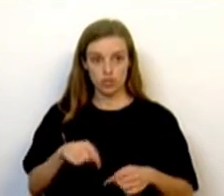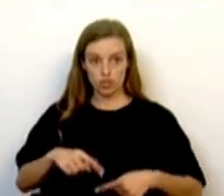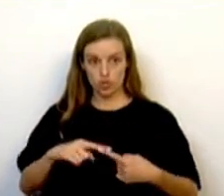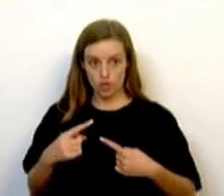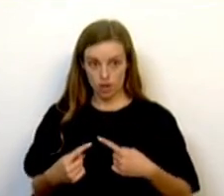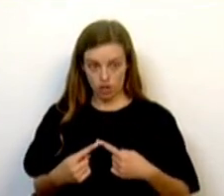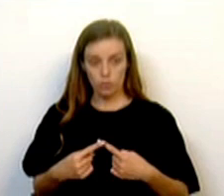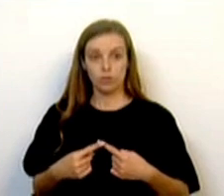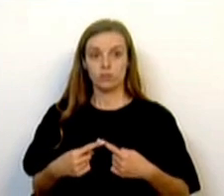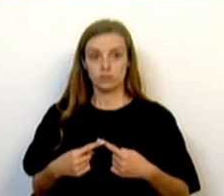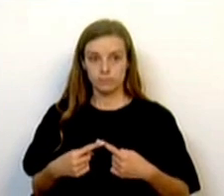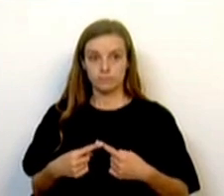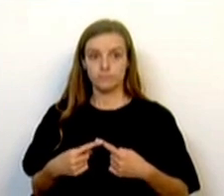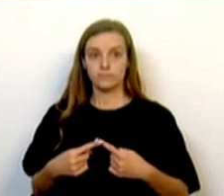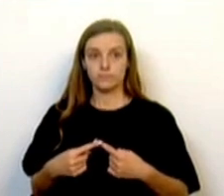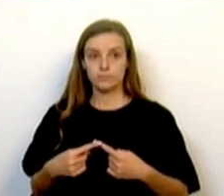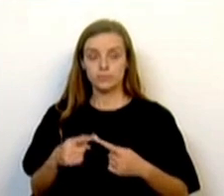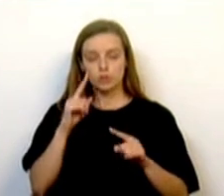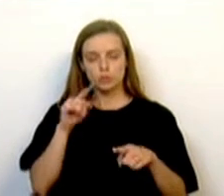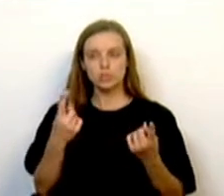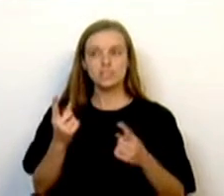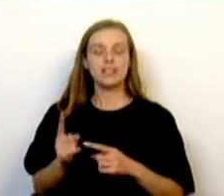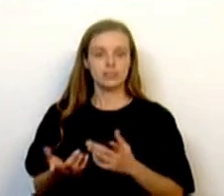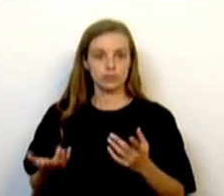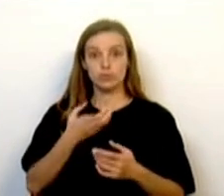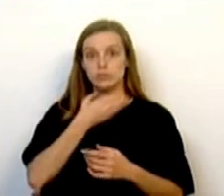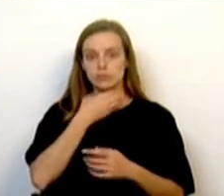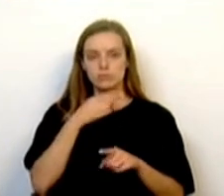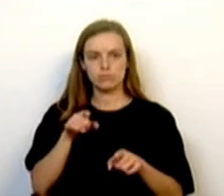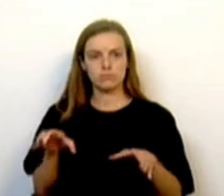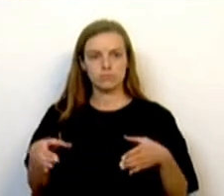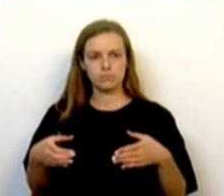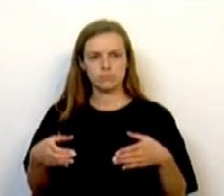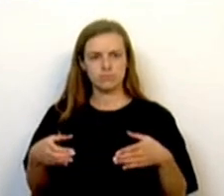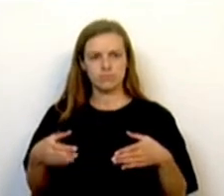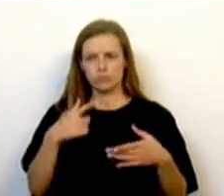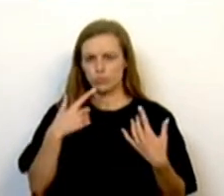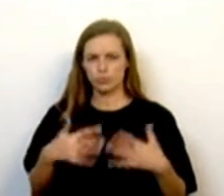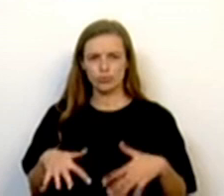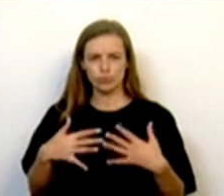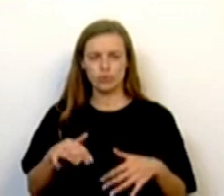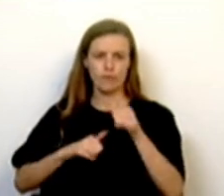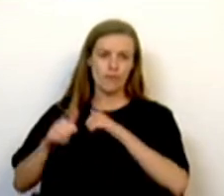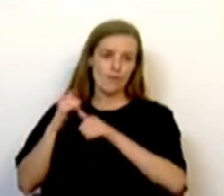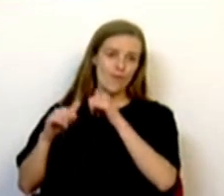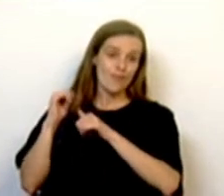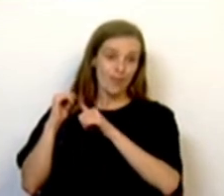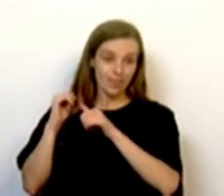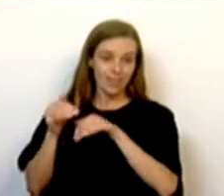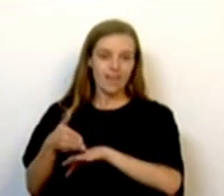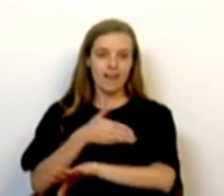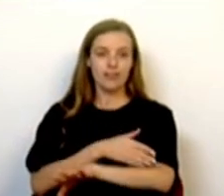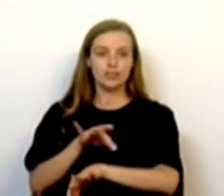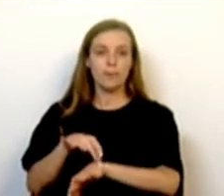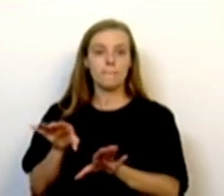ano, mostram que a noção coletiva está com uma pujança como nunca teve. Está a voltar aos níveis de antes da pandemia